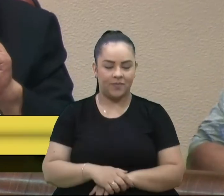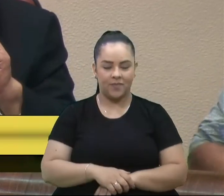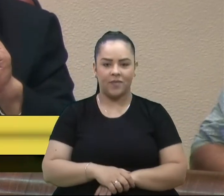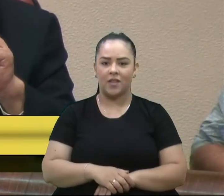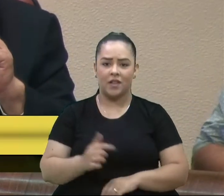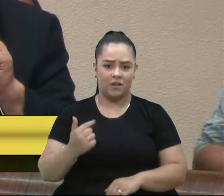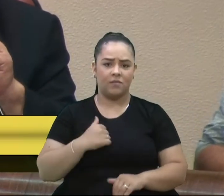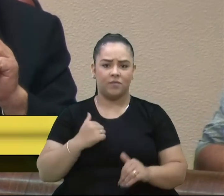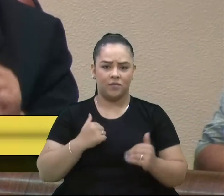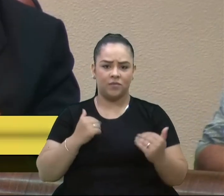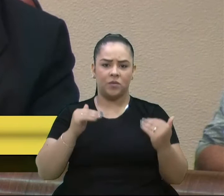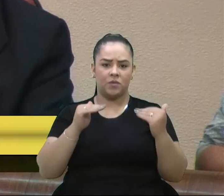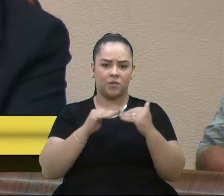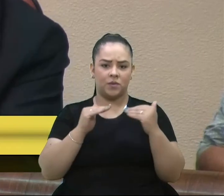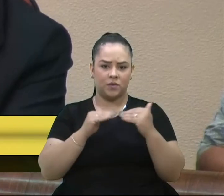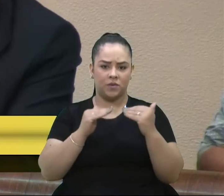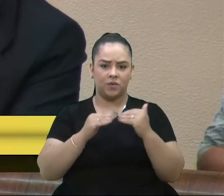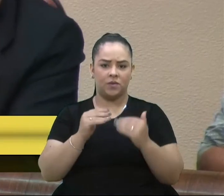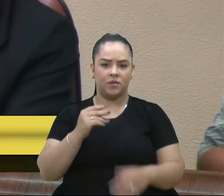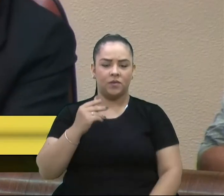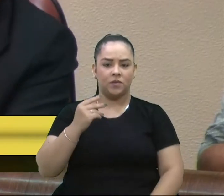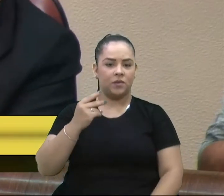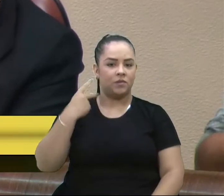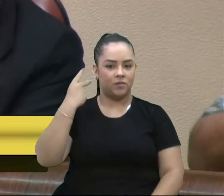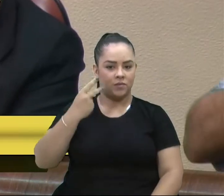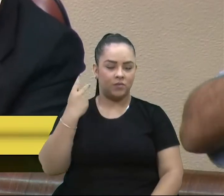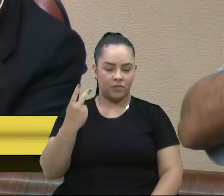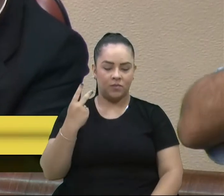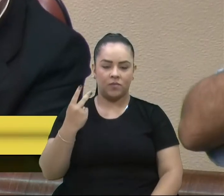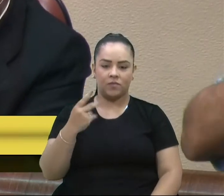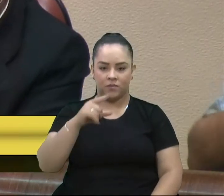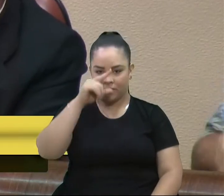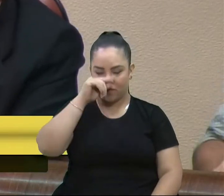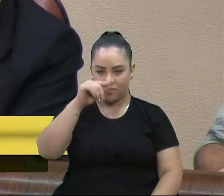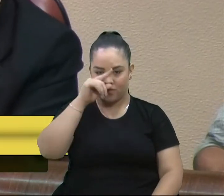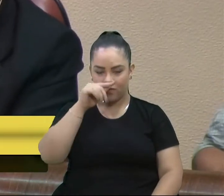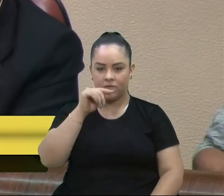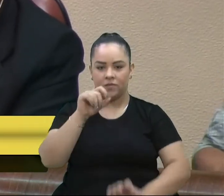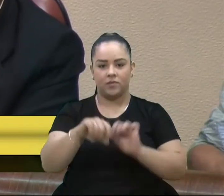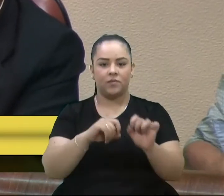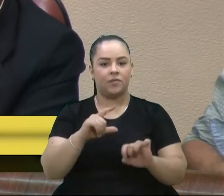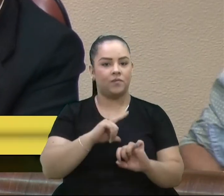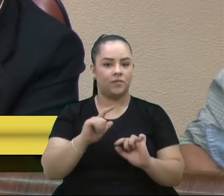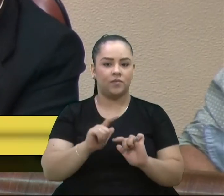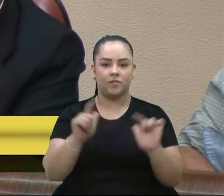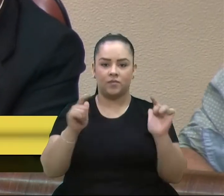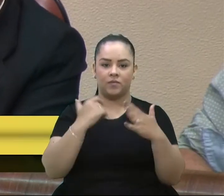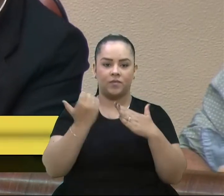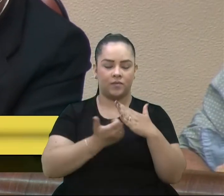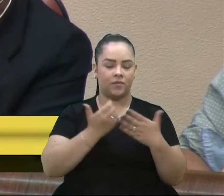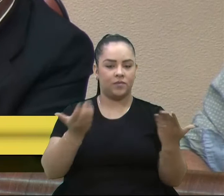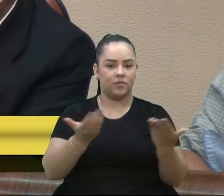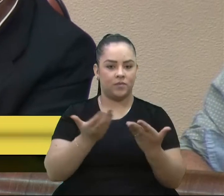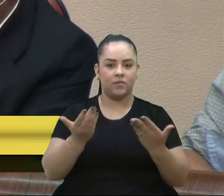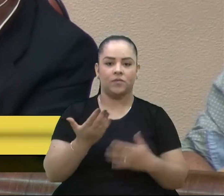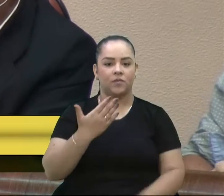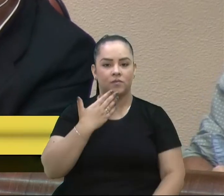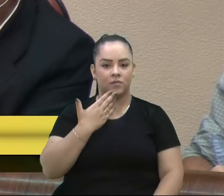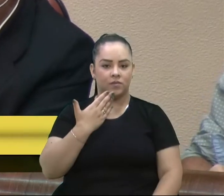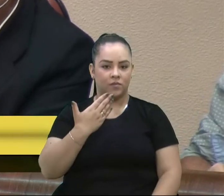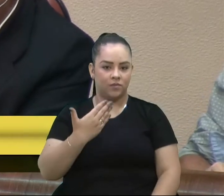concordo com o vereador Fantinel de que as grandes potências que hoje cobram do